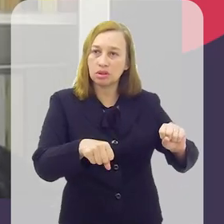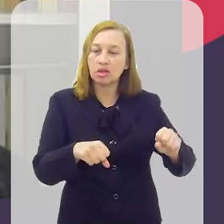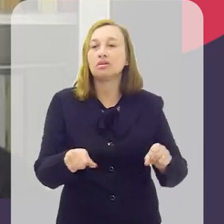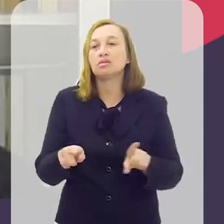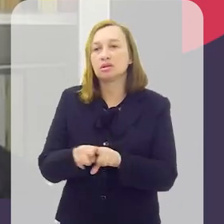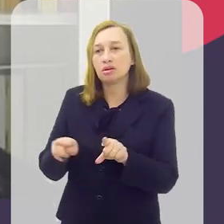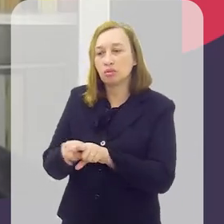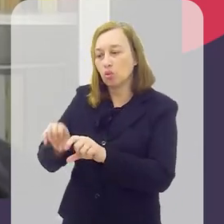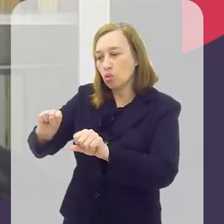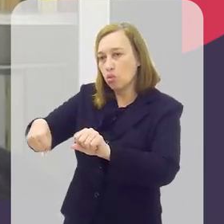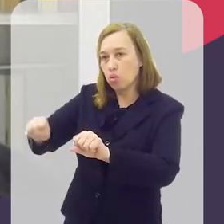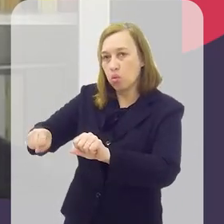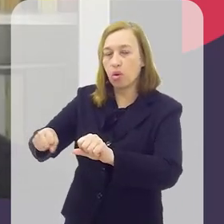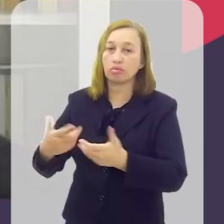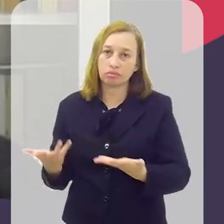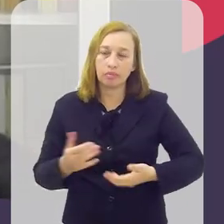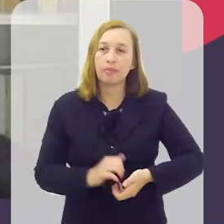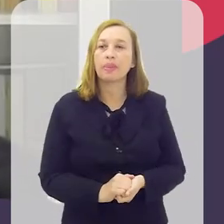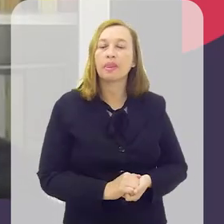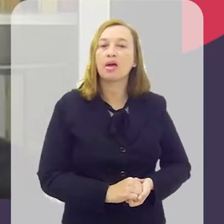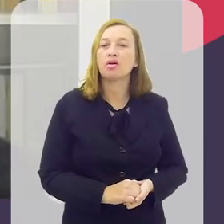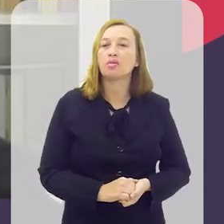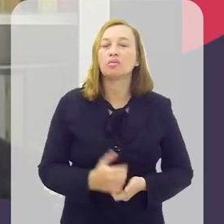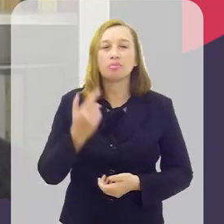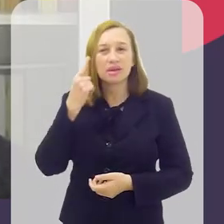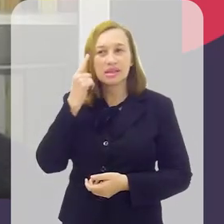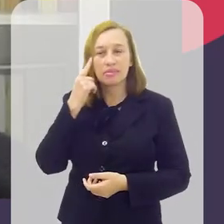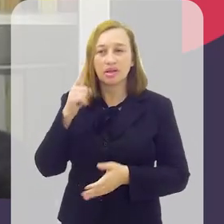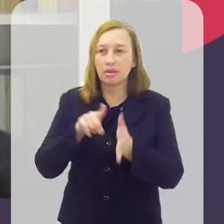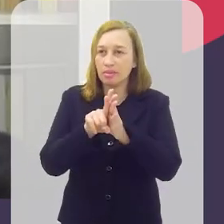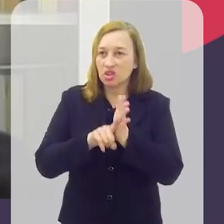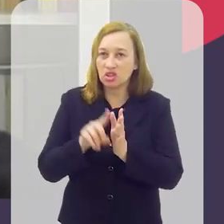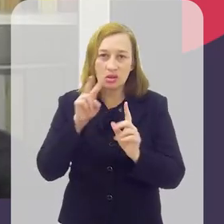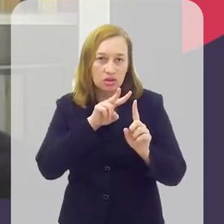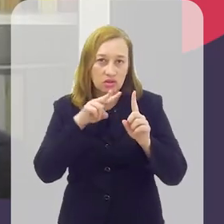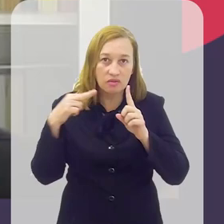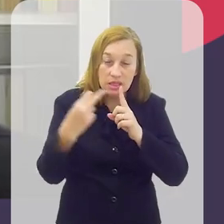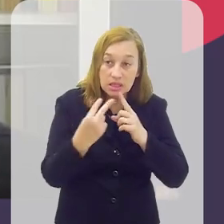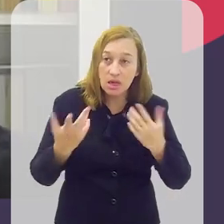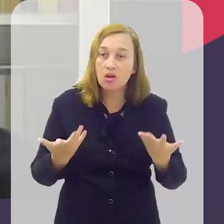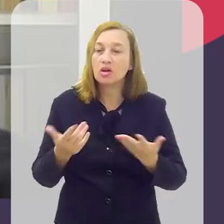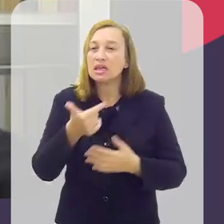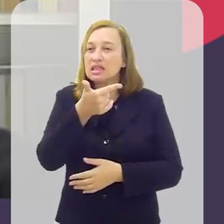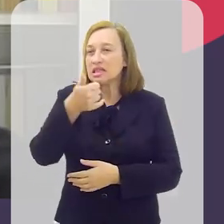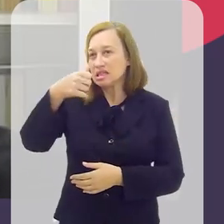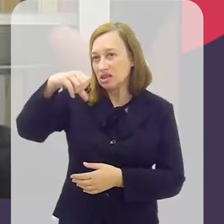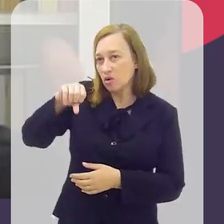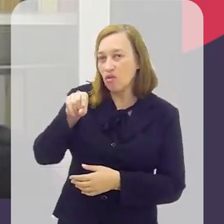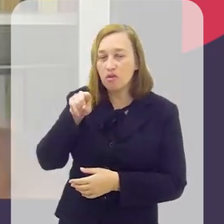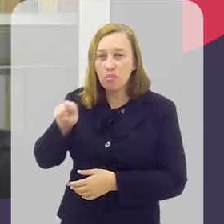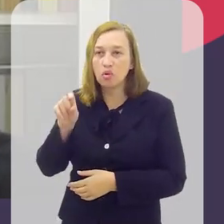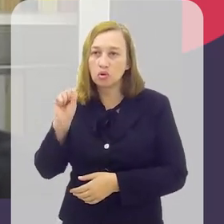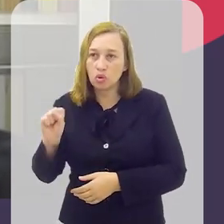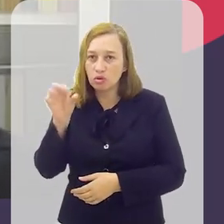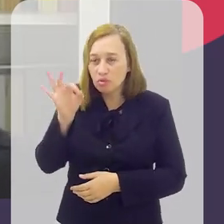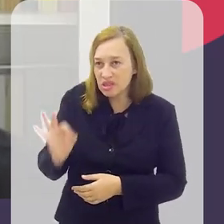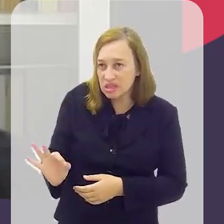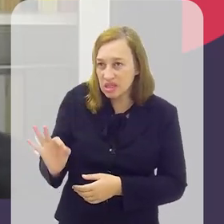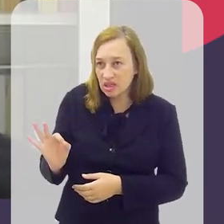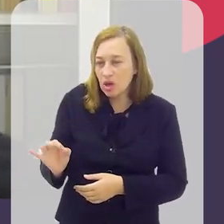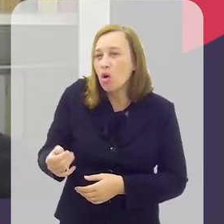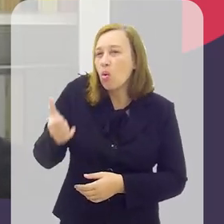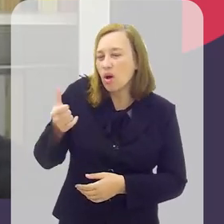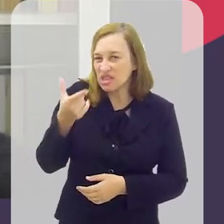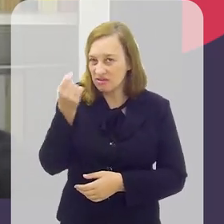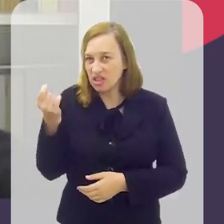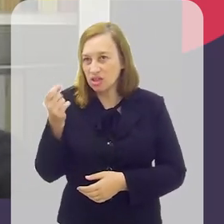quanto aqueles que utilizavam moto. Só para ter uma noção, na minha pesquisa, essa divisão ficou em 19,8%, né?